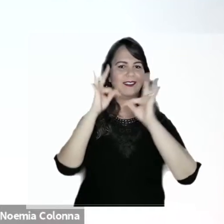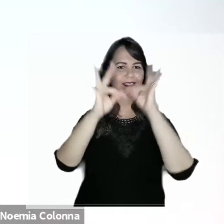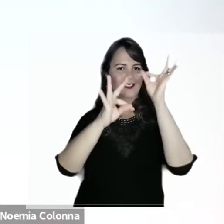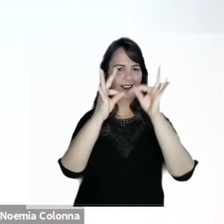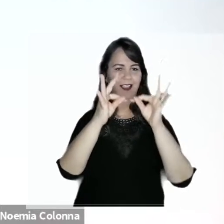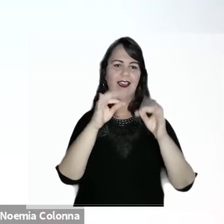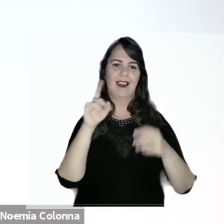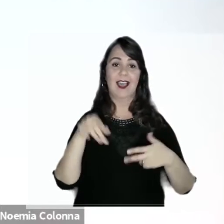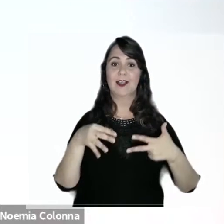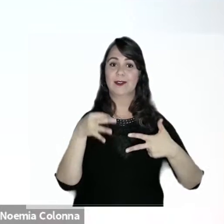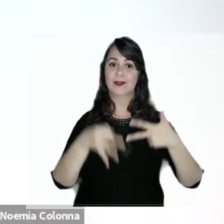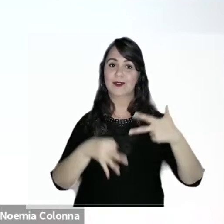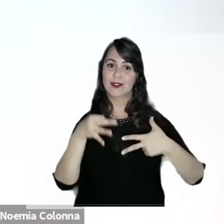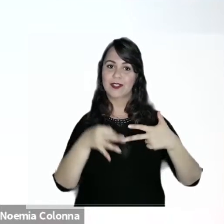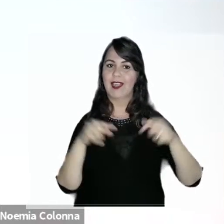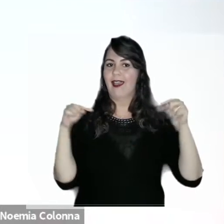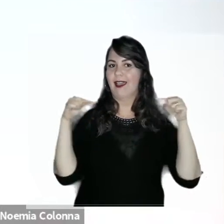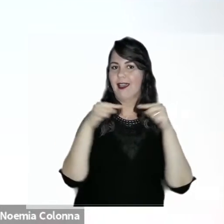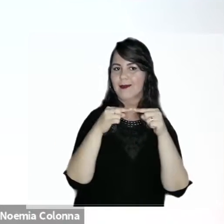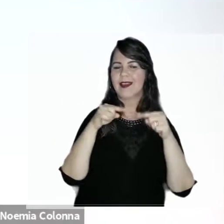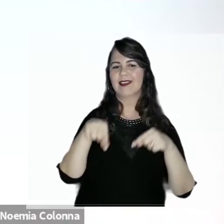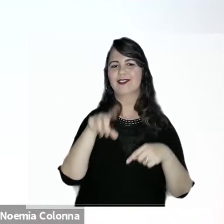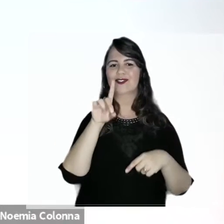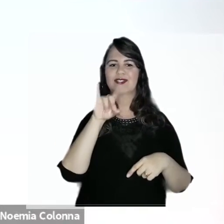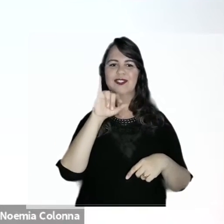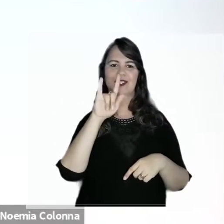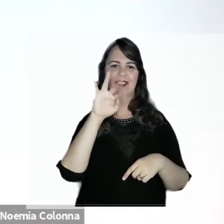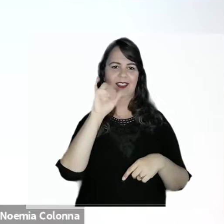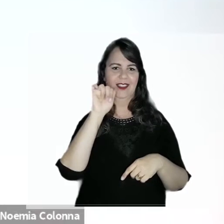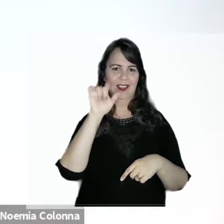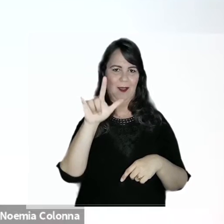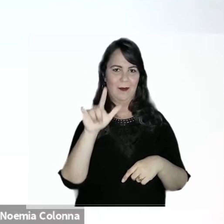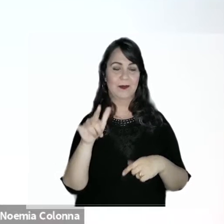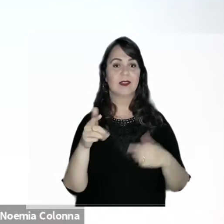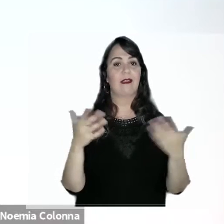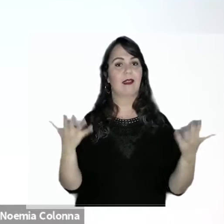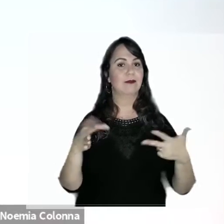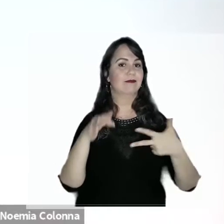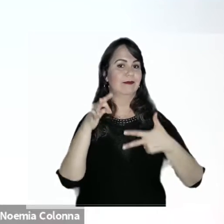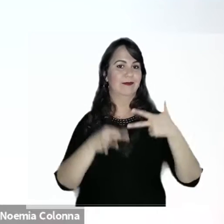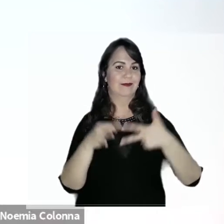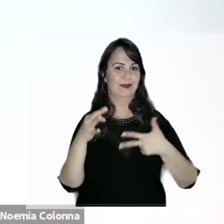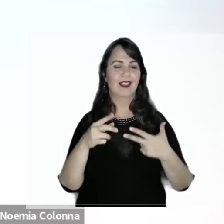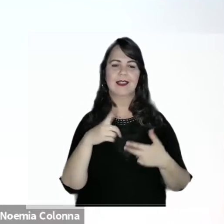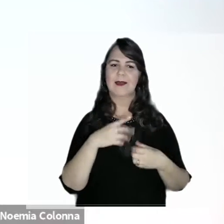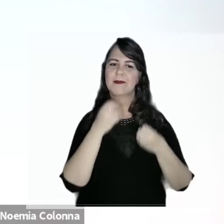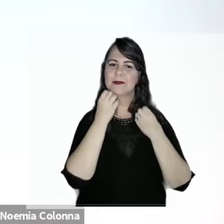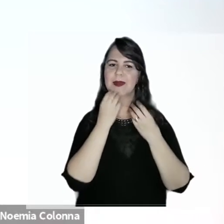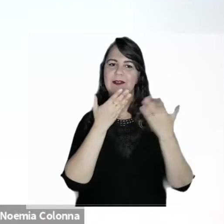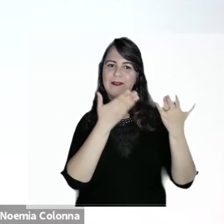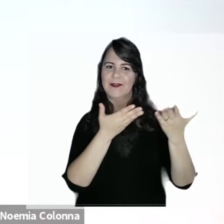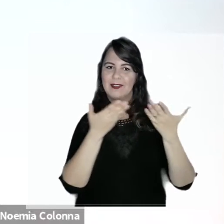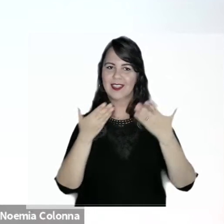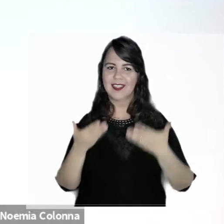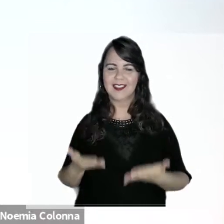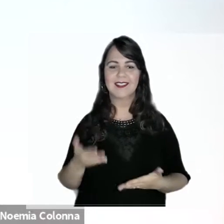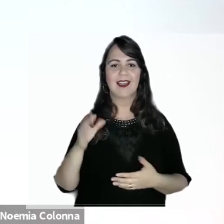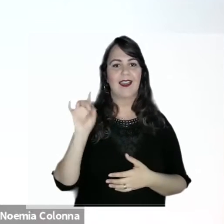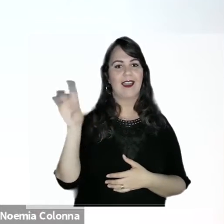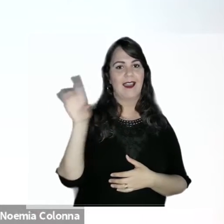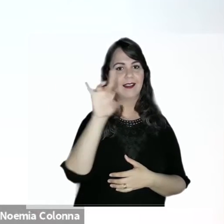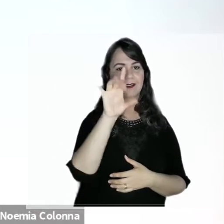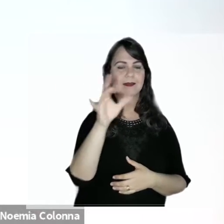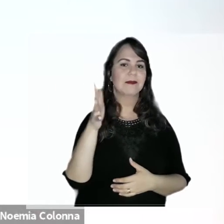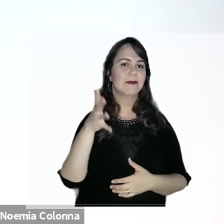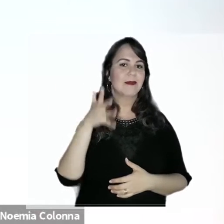Justiça na Era Digital. A Escola de Formação Judiciária dá boas-vindas às autoridades presentes, aos